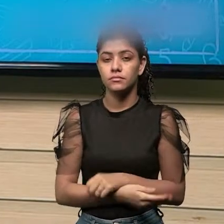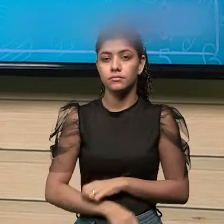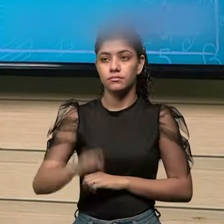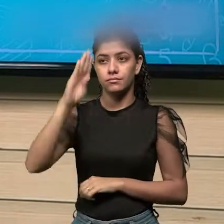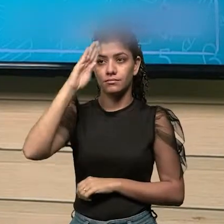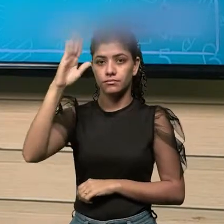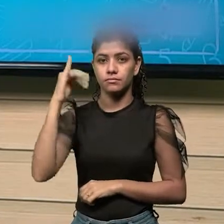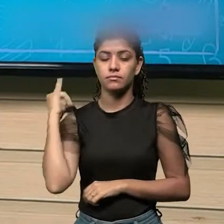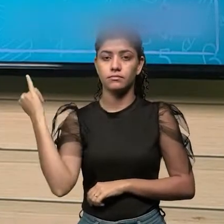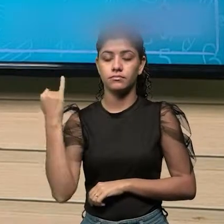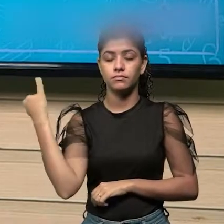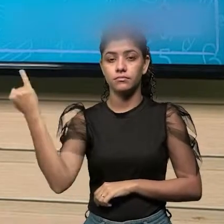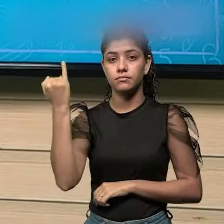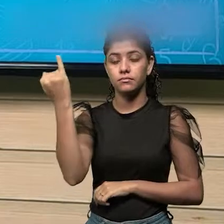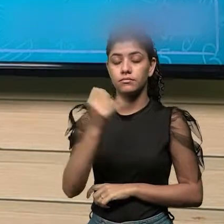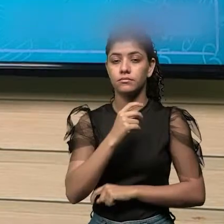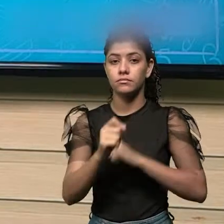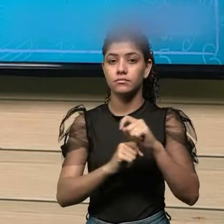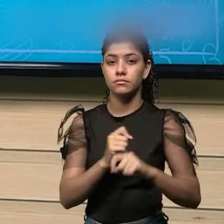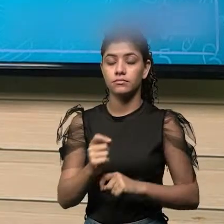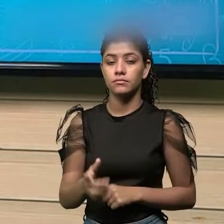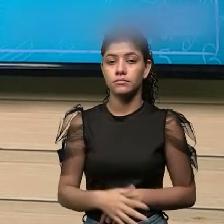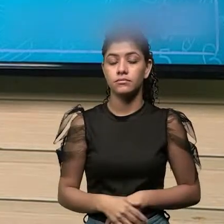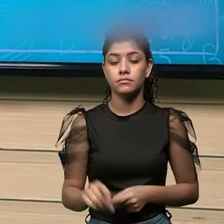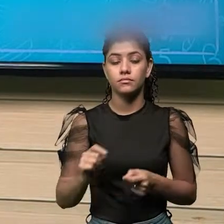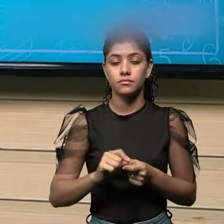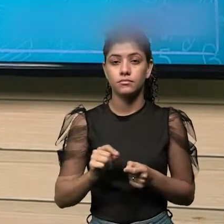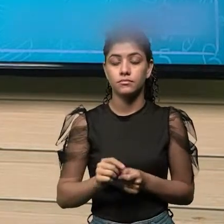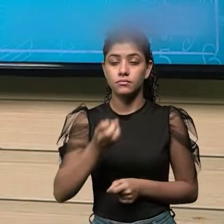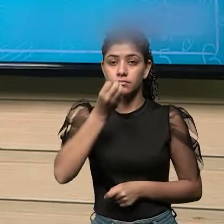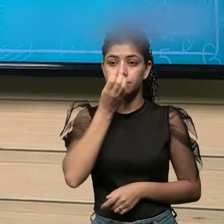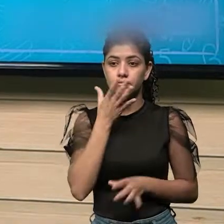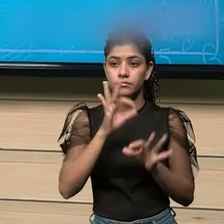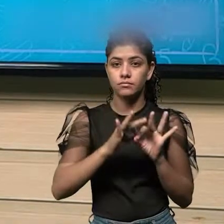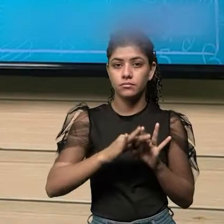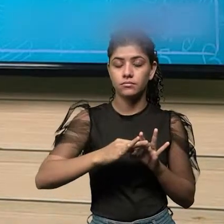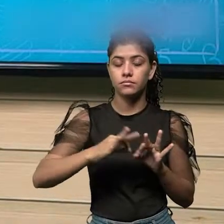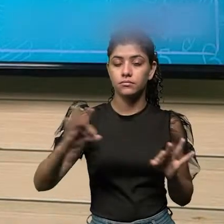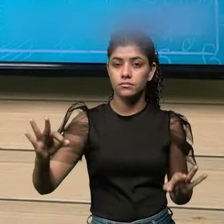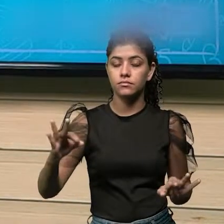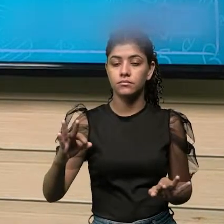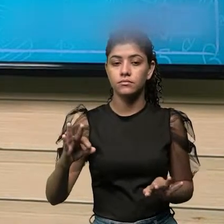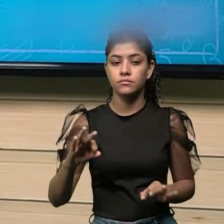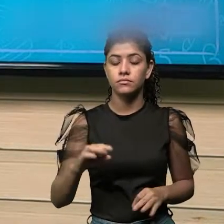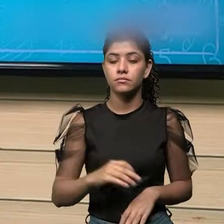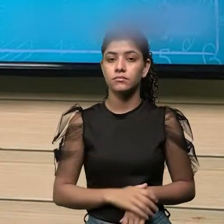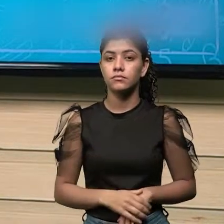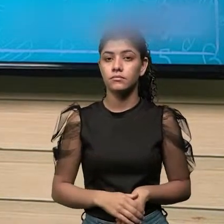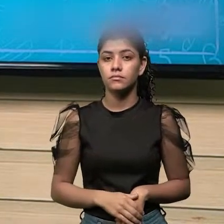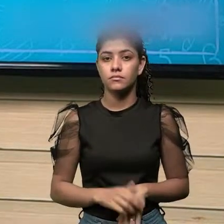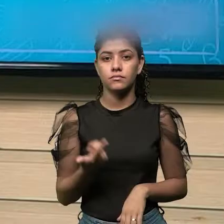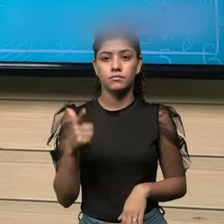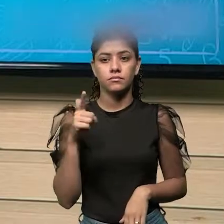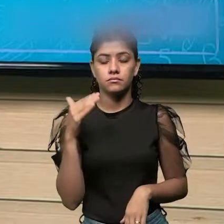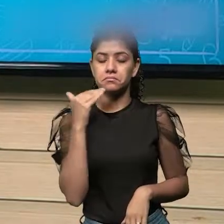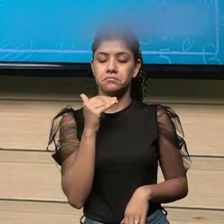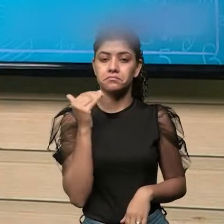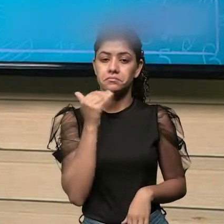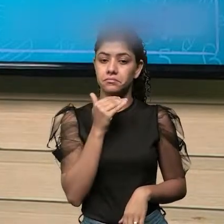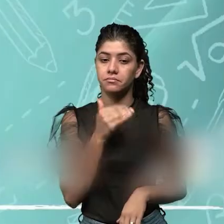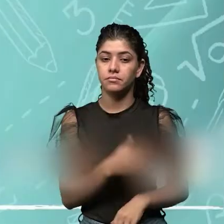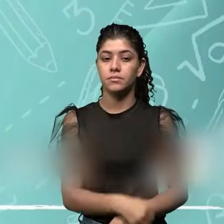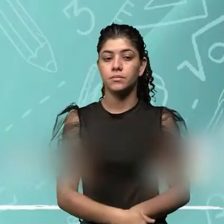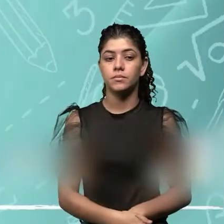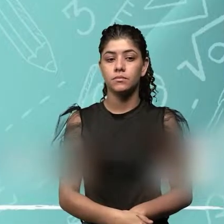fundamentais para que seja executada uma boa medição, com a menor quantidade de erros possível.